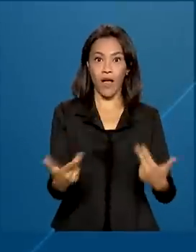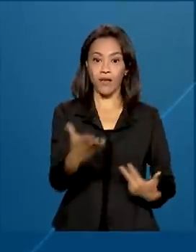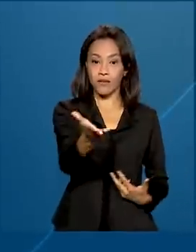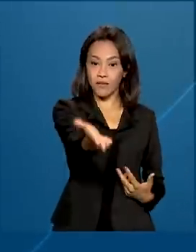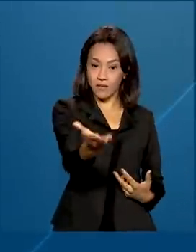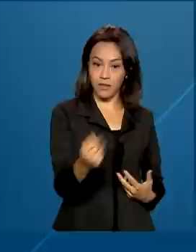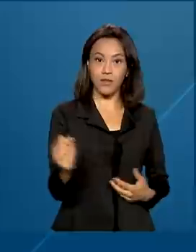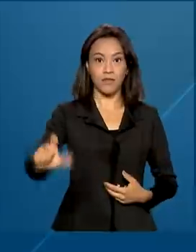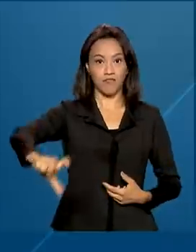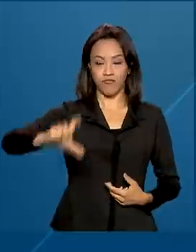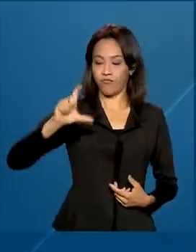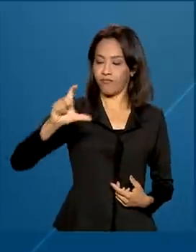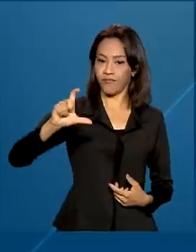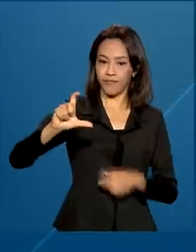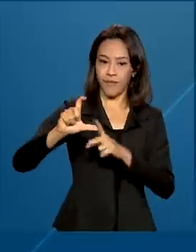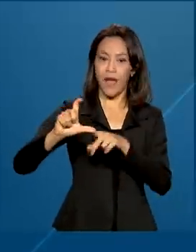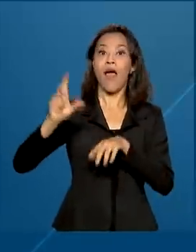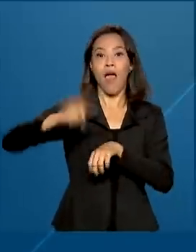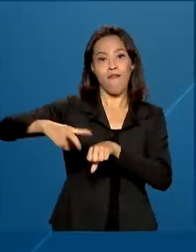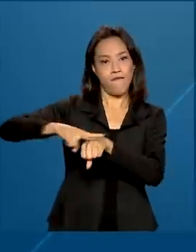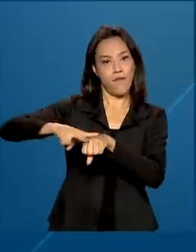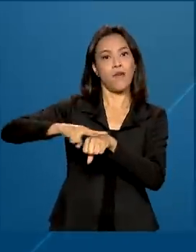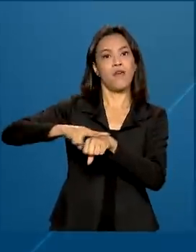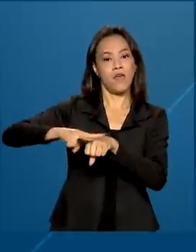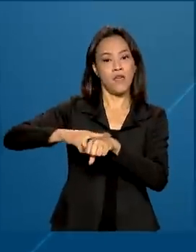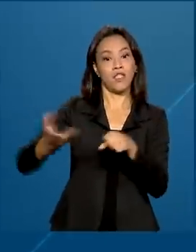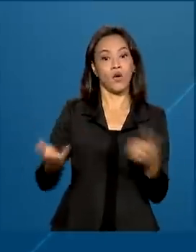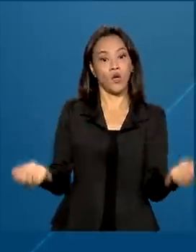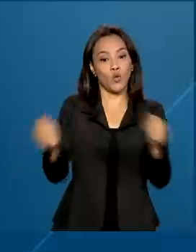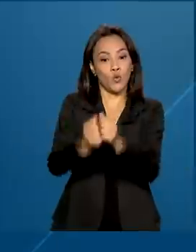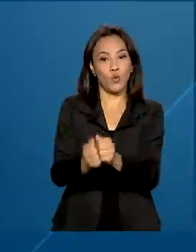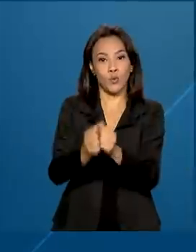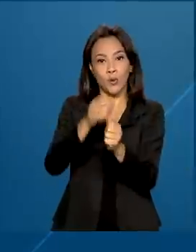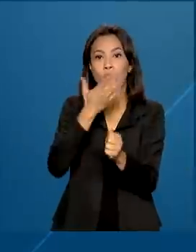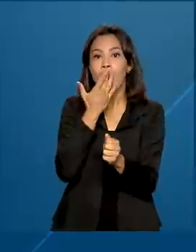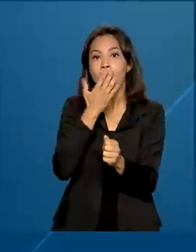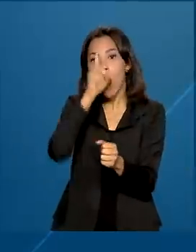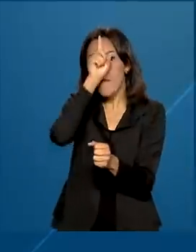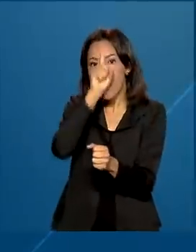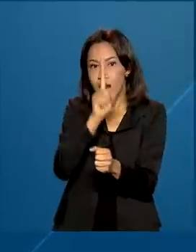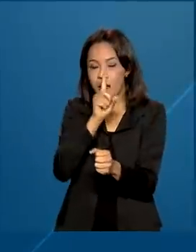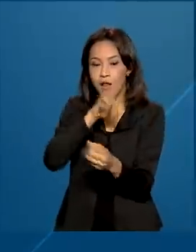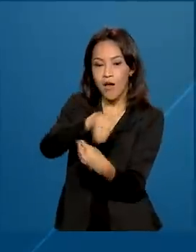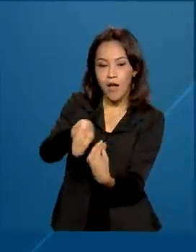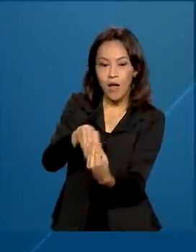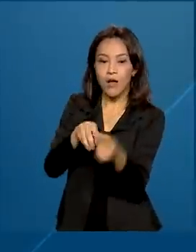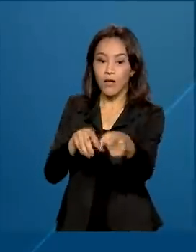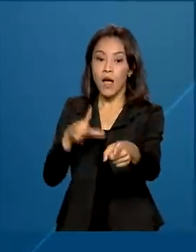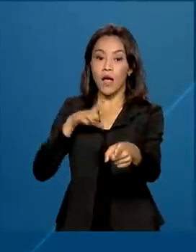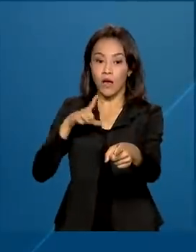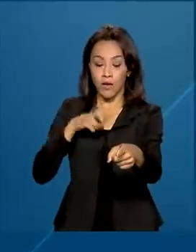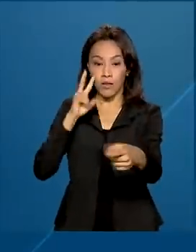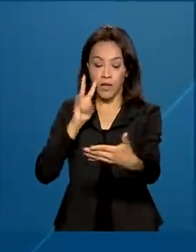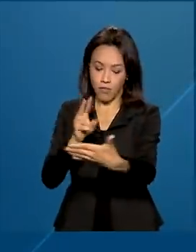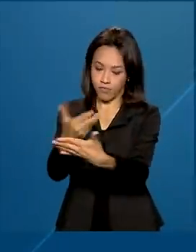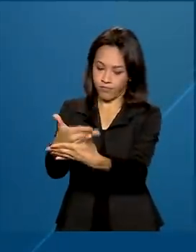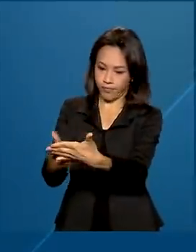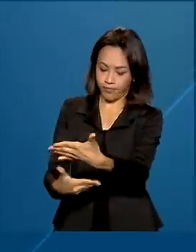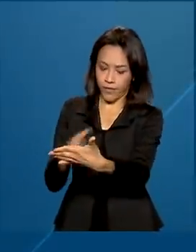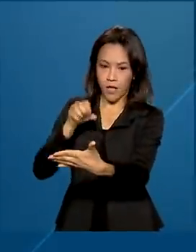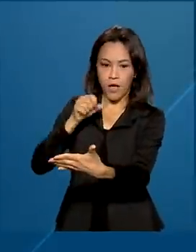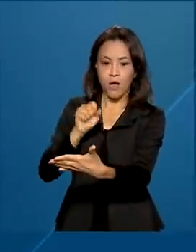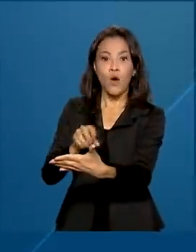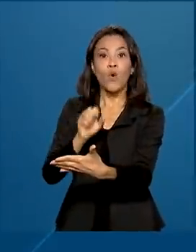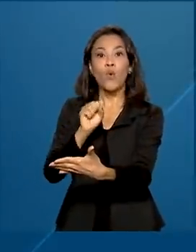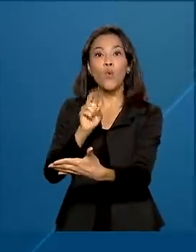Além da tradicional cor verde, agora o amarelo é incorporado. A tinta fluorescente pode ser identificada pela luz